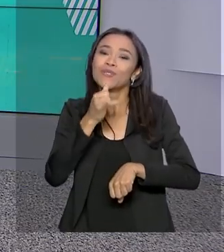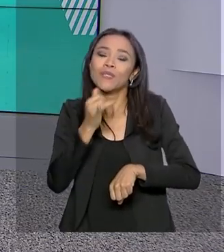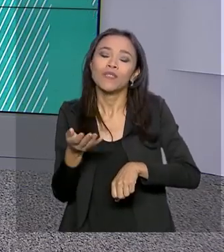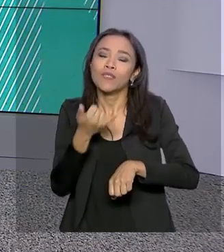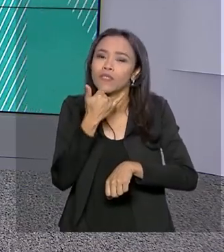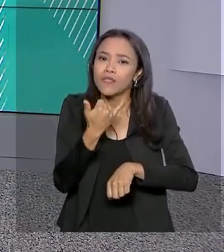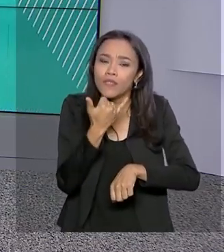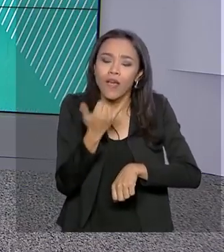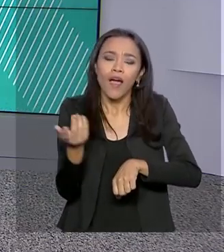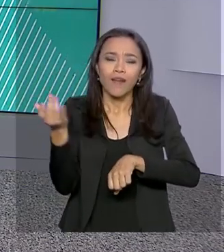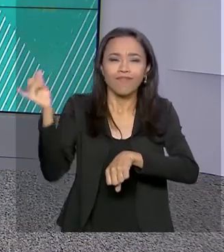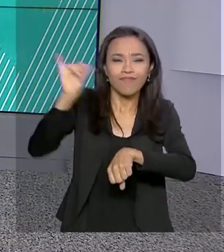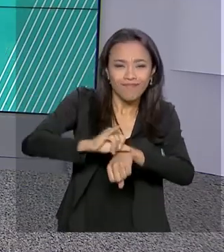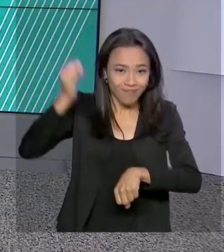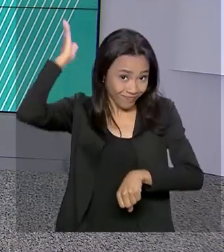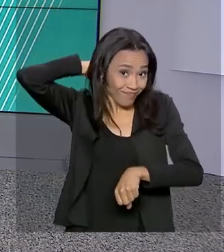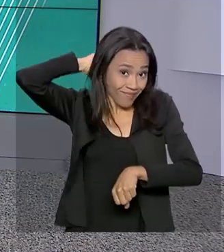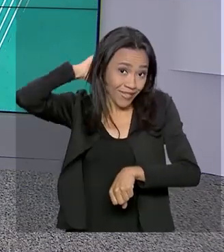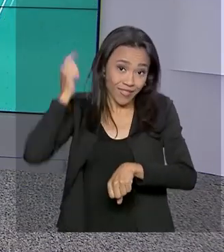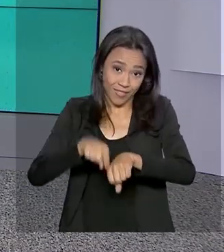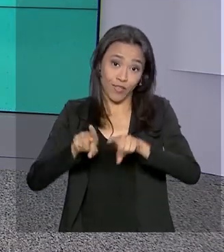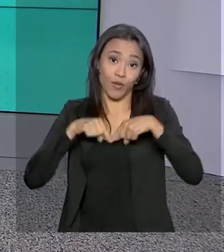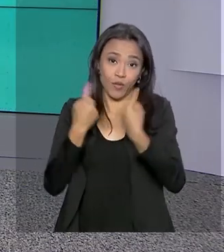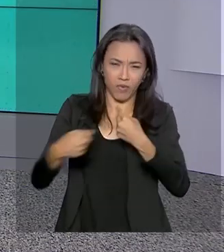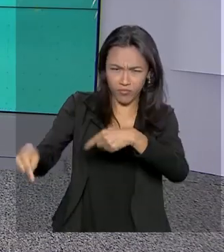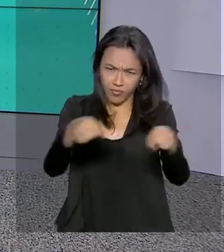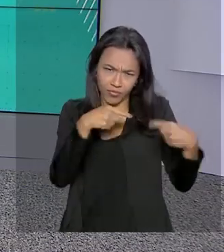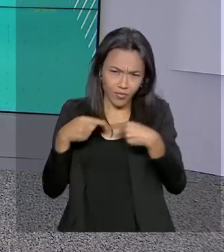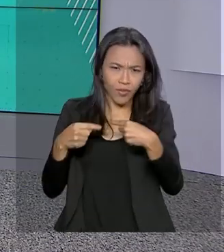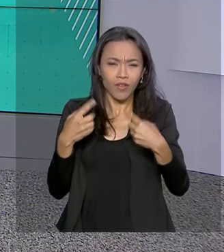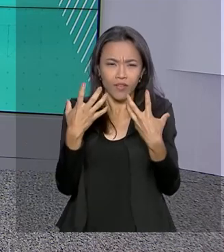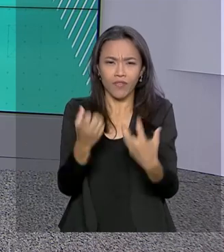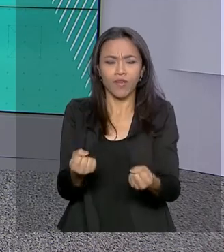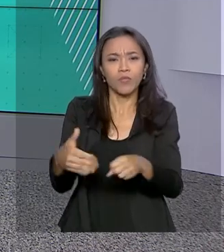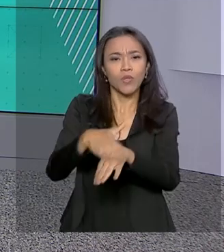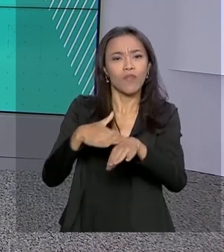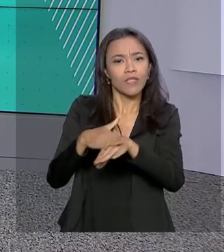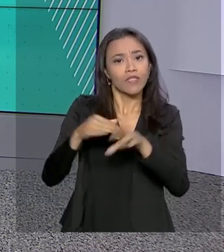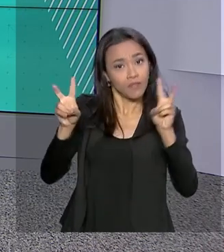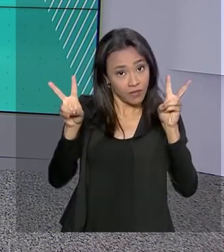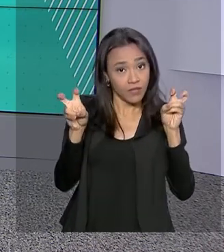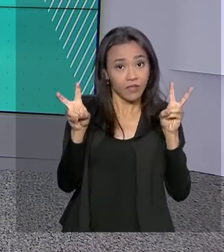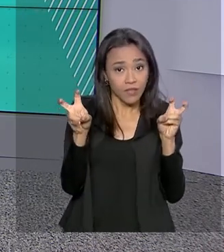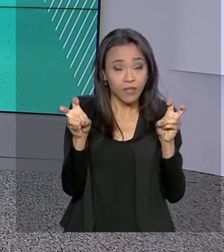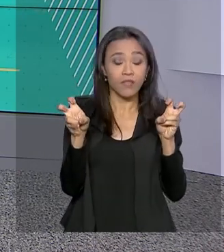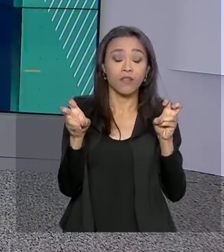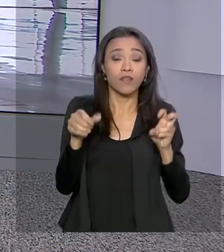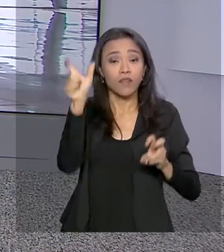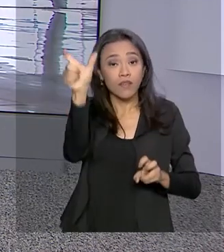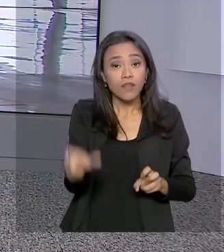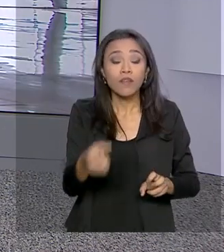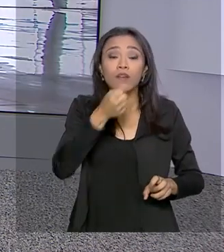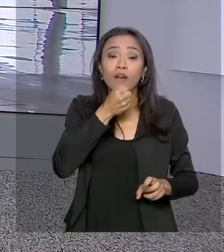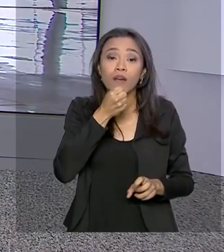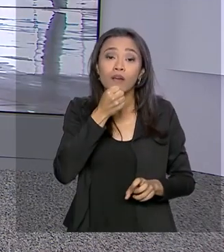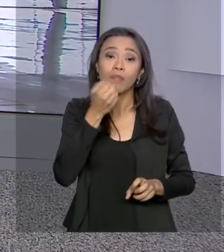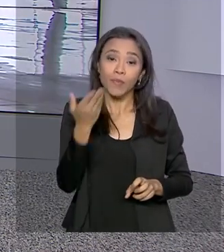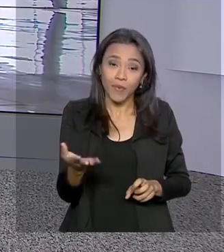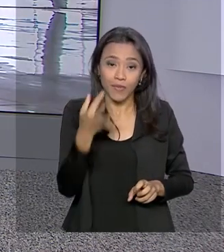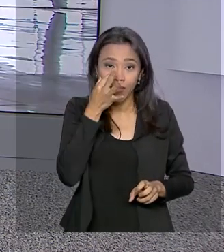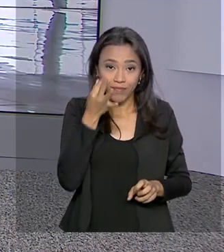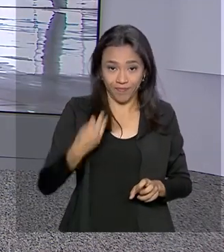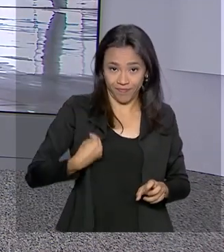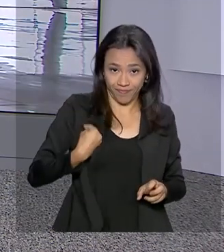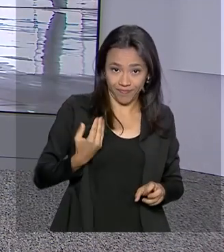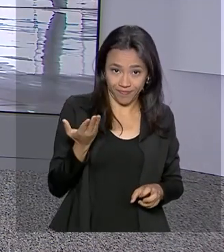para discutir a preservação e o desenvolvimento da Amazônia. Vamos então conversar sobre esse assunto com a repórter Luciana Colares de